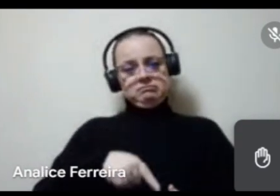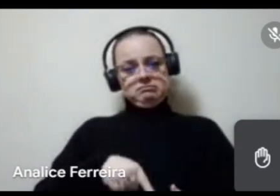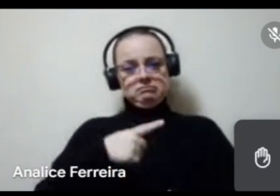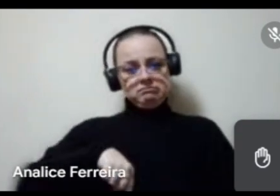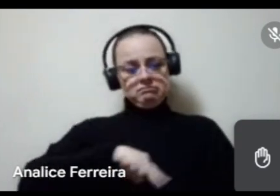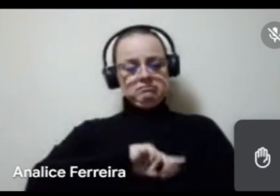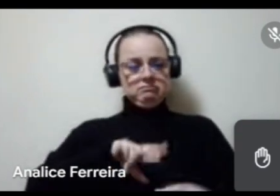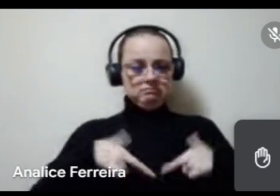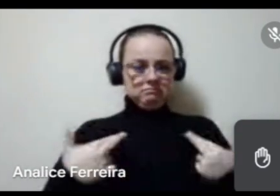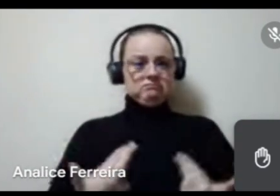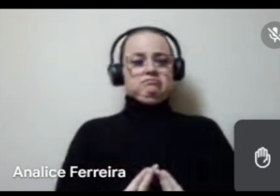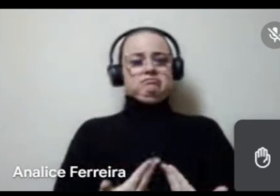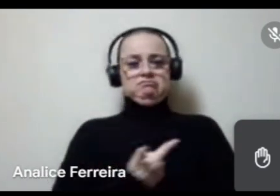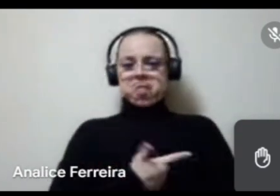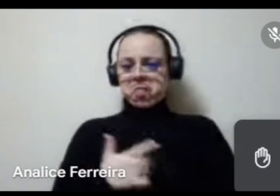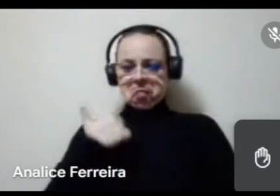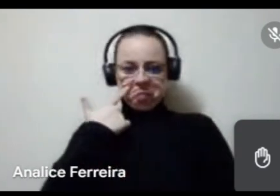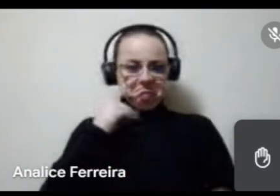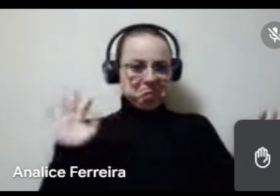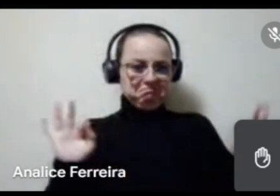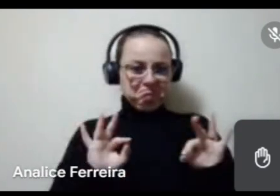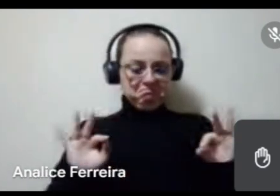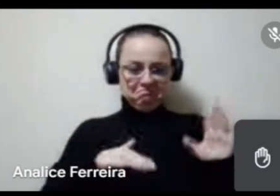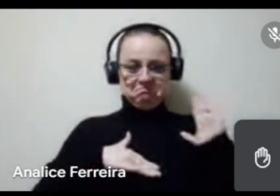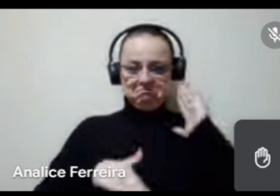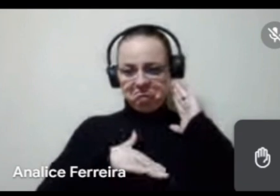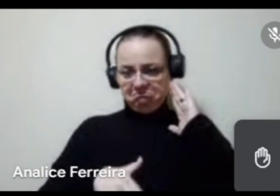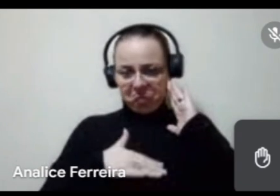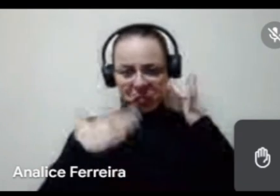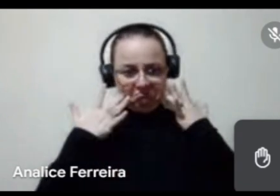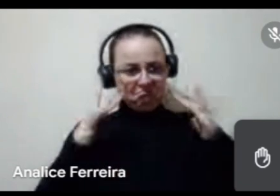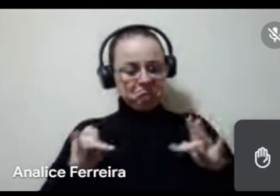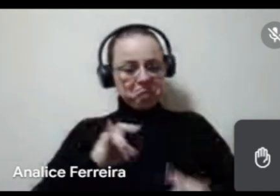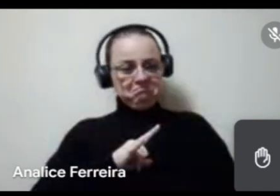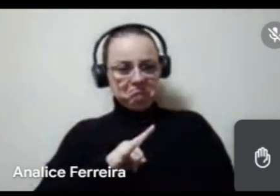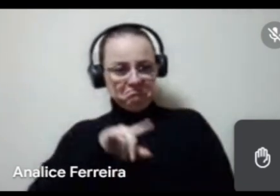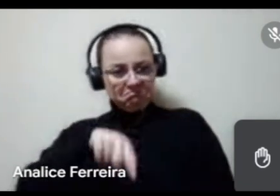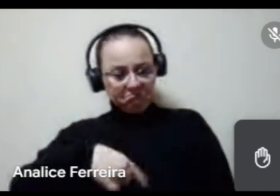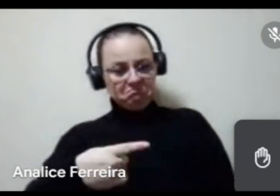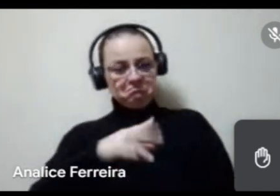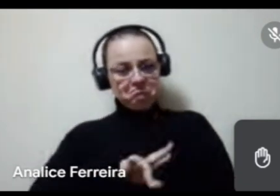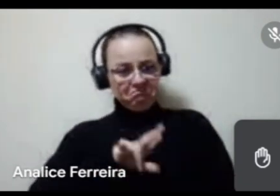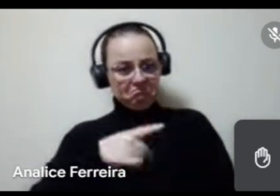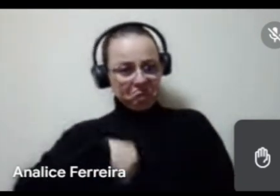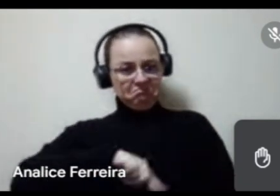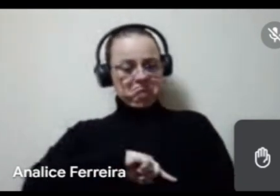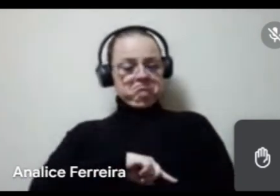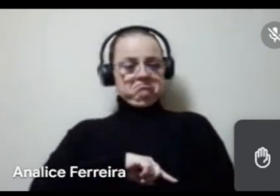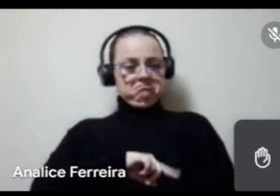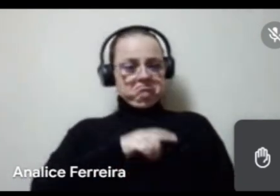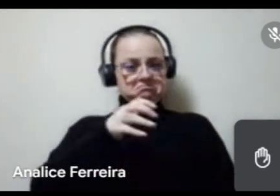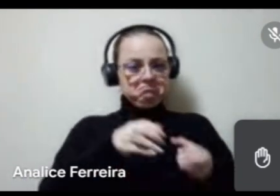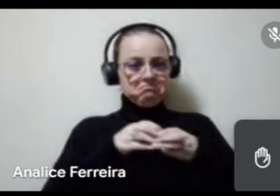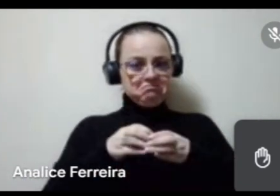reunião, eu não tô vendo nenhum outro DJ, não sei se tem, eu posso até representar a nossa classe, eu